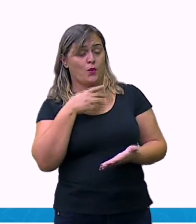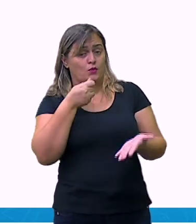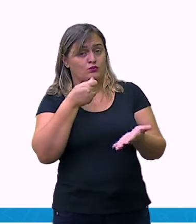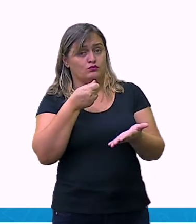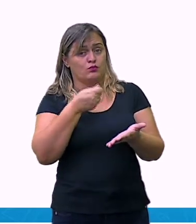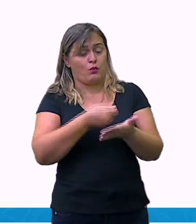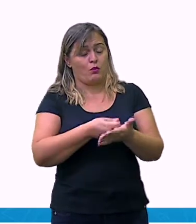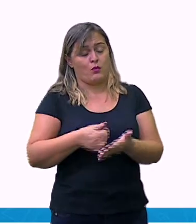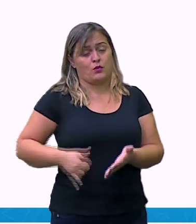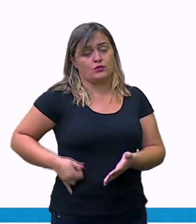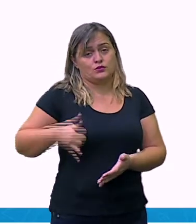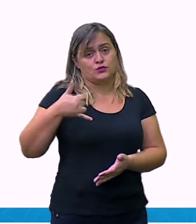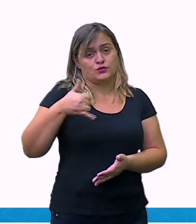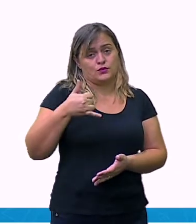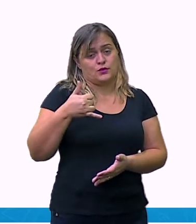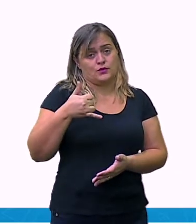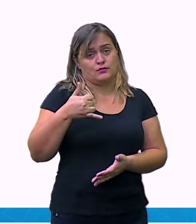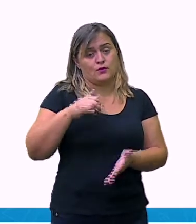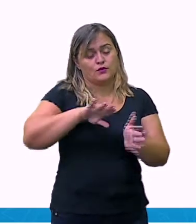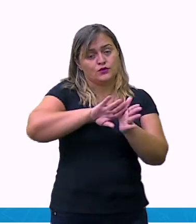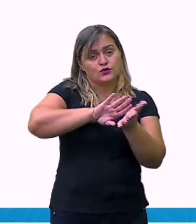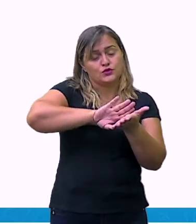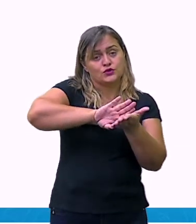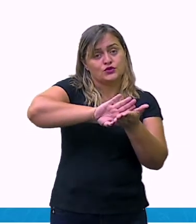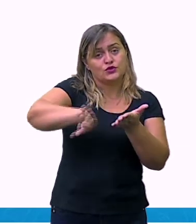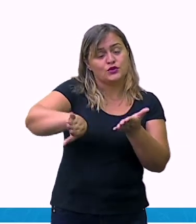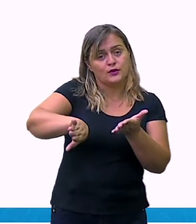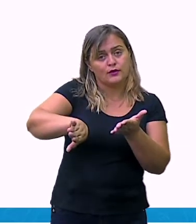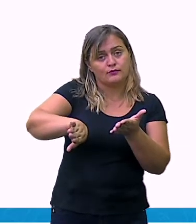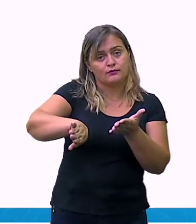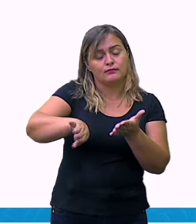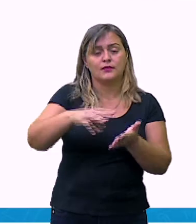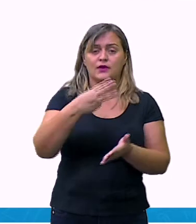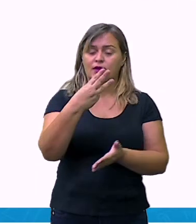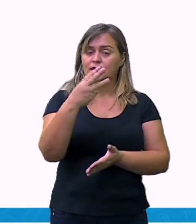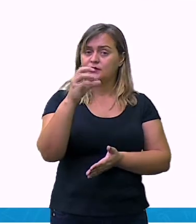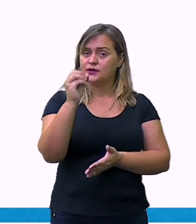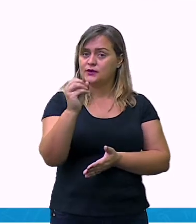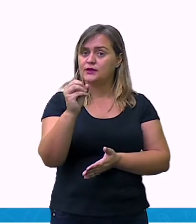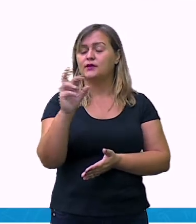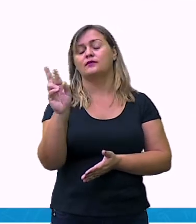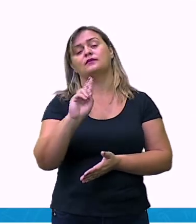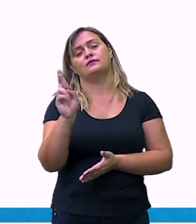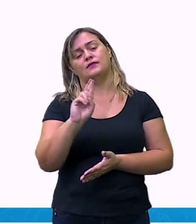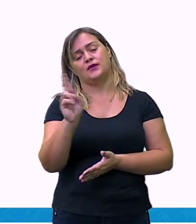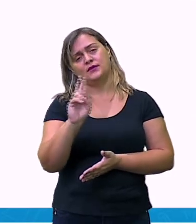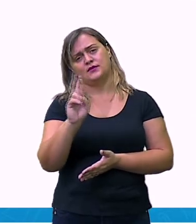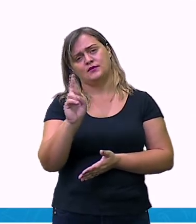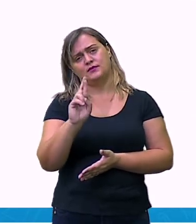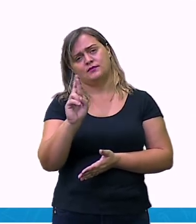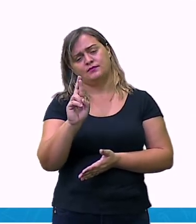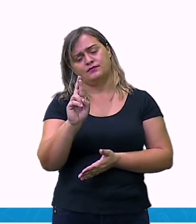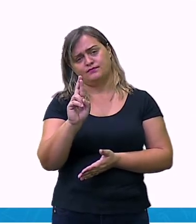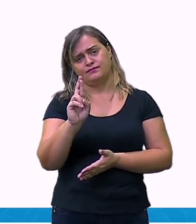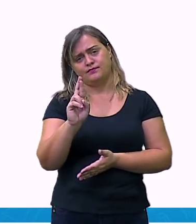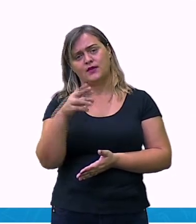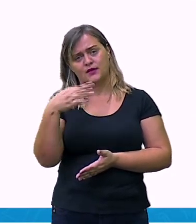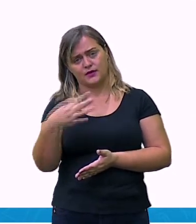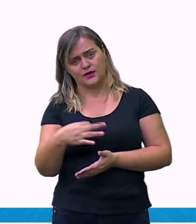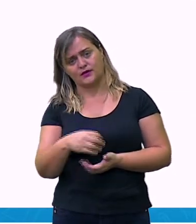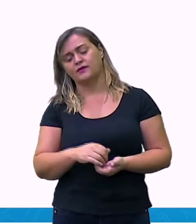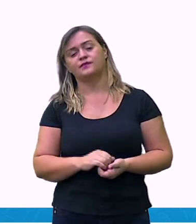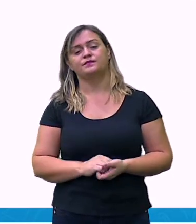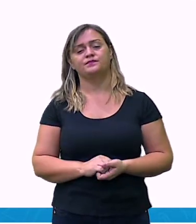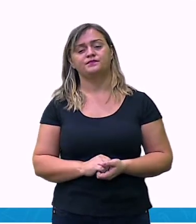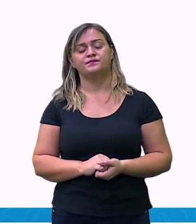tirar quanto? Eu irei tirar 30 reais, porque são 30%, ok?